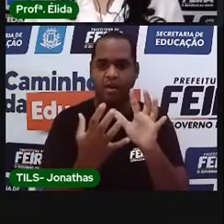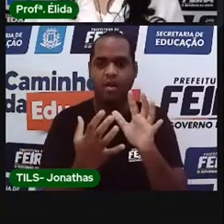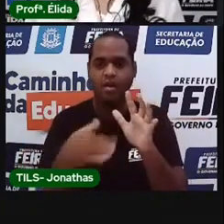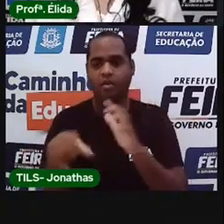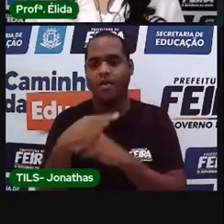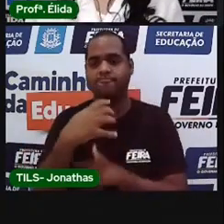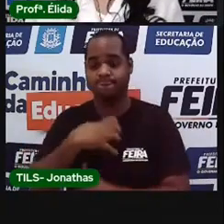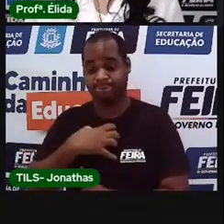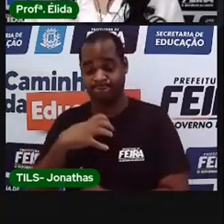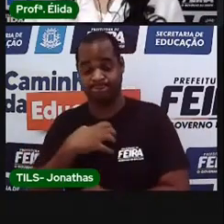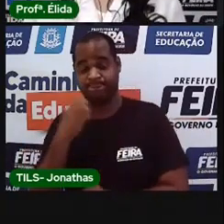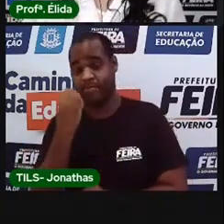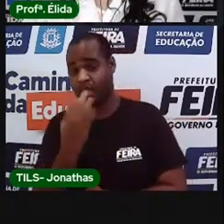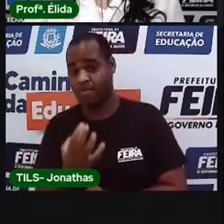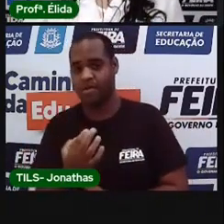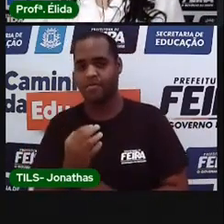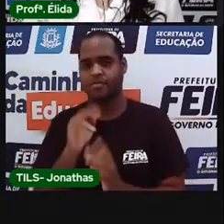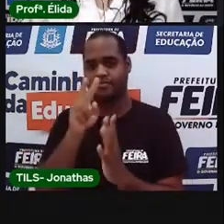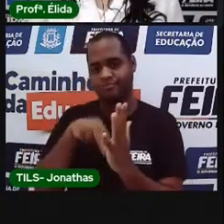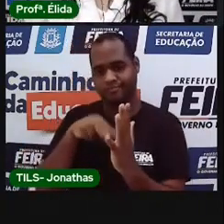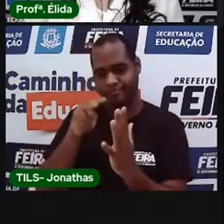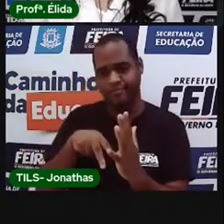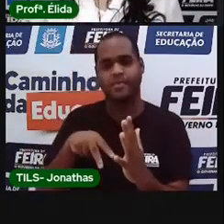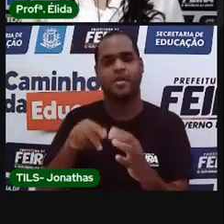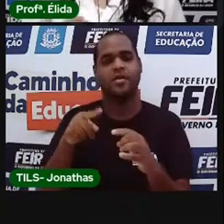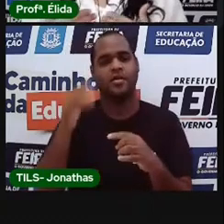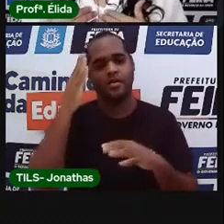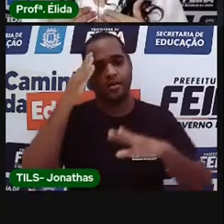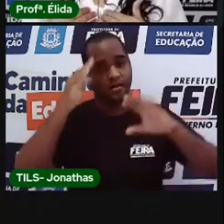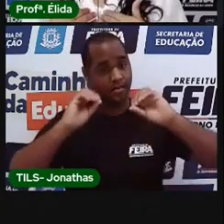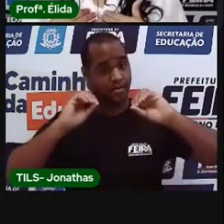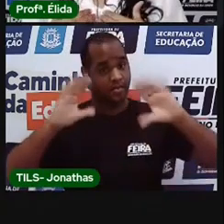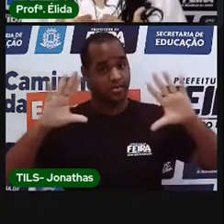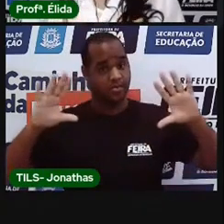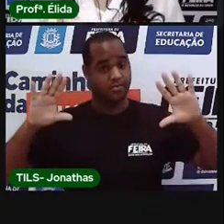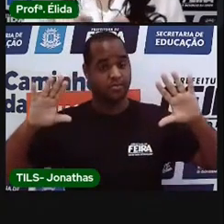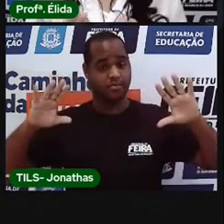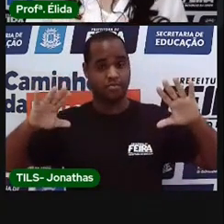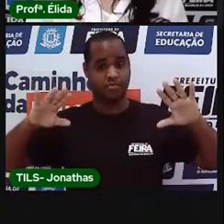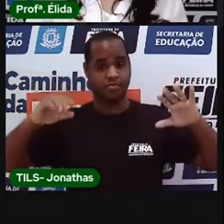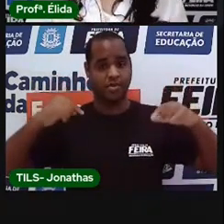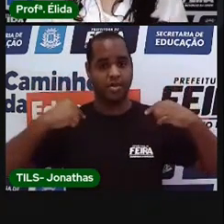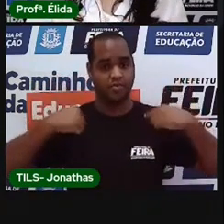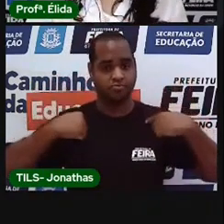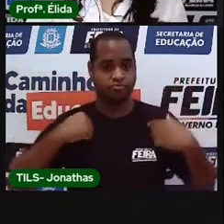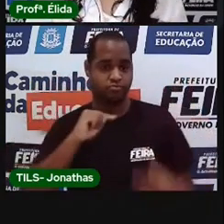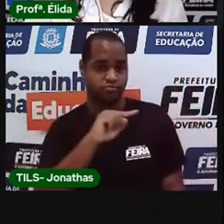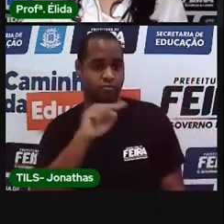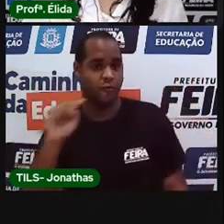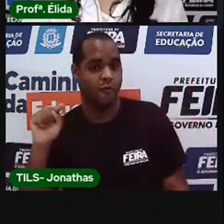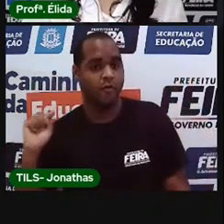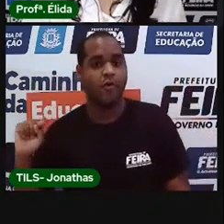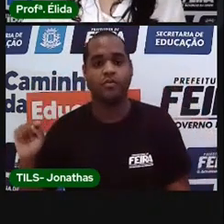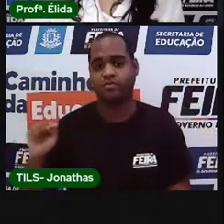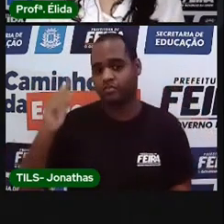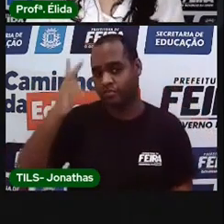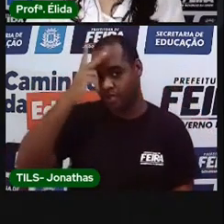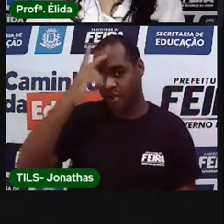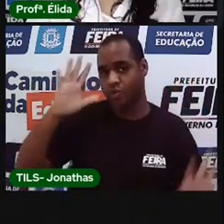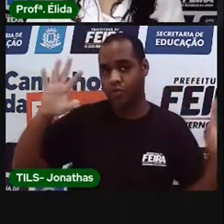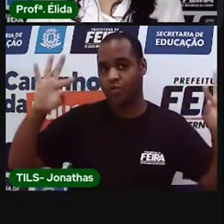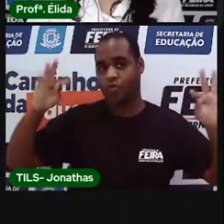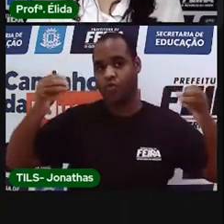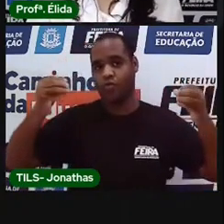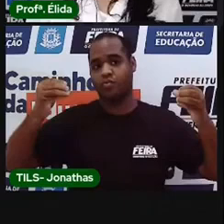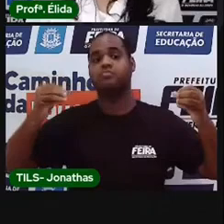que nós conseguimos entender a nós, o outro e tudo